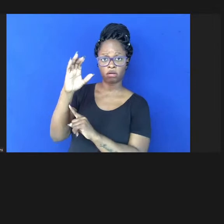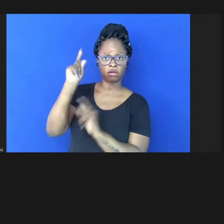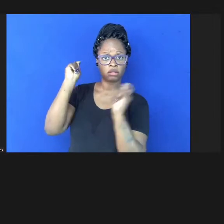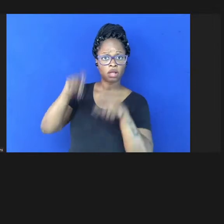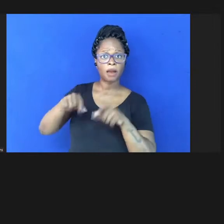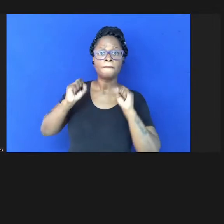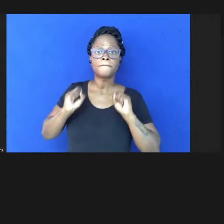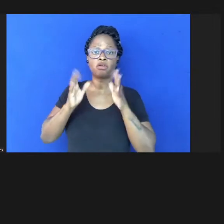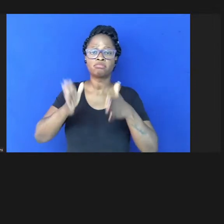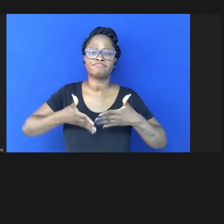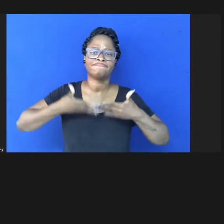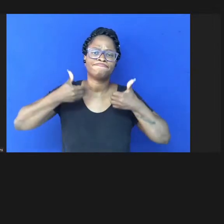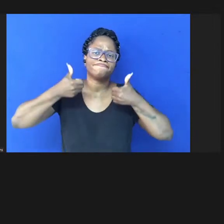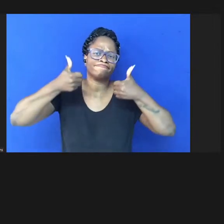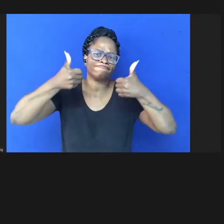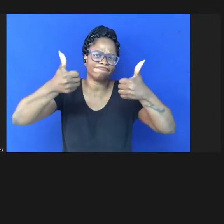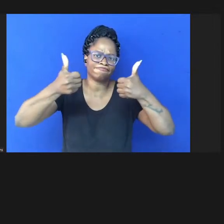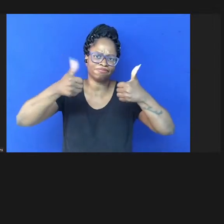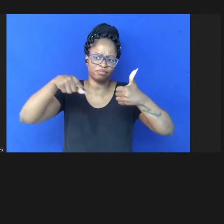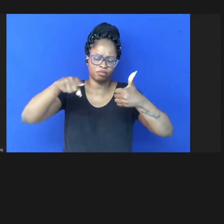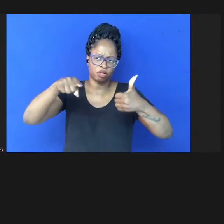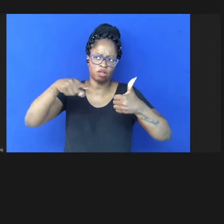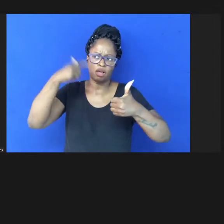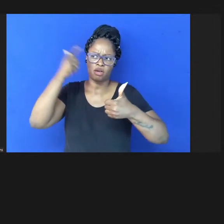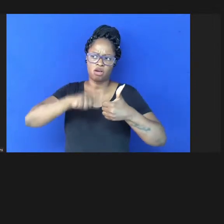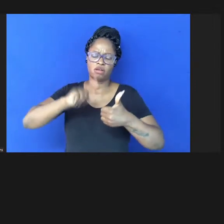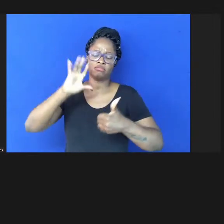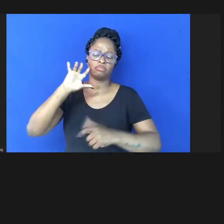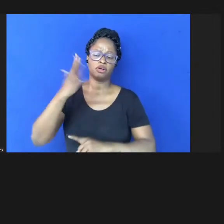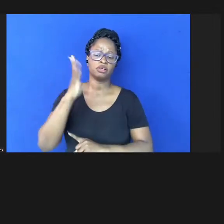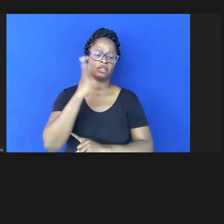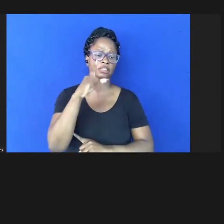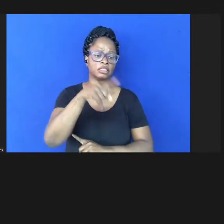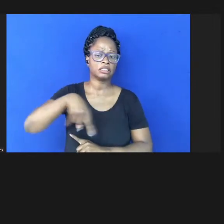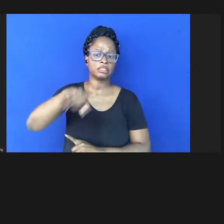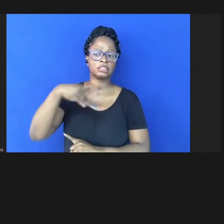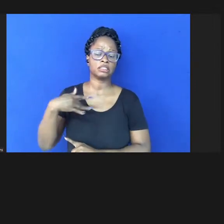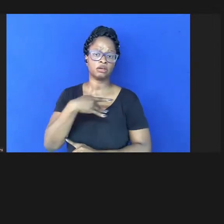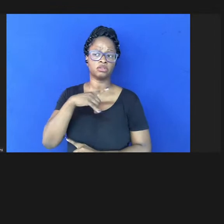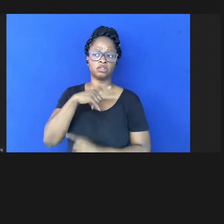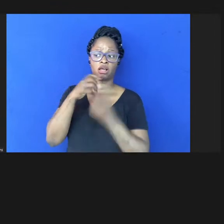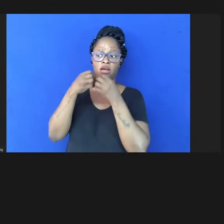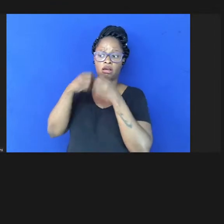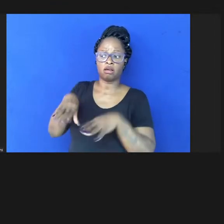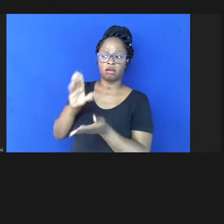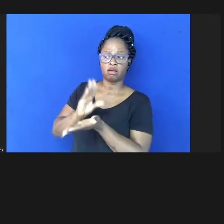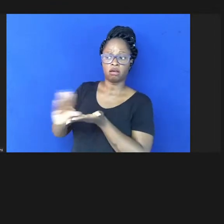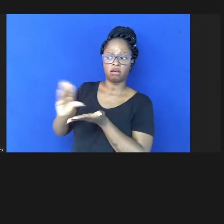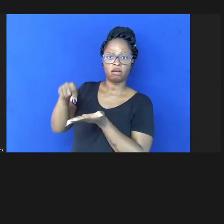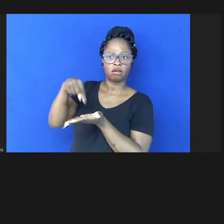melhorar os desfechos de saúde bem como o custo econômico da pandemia